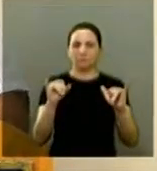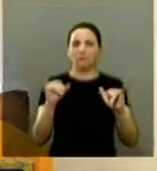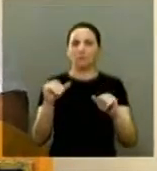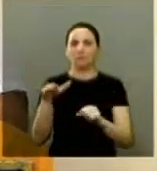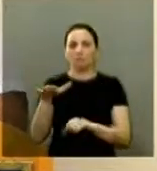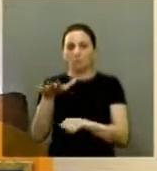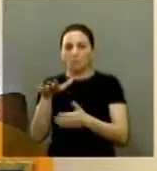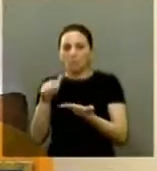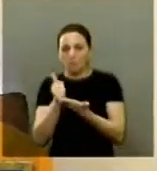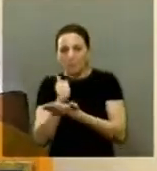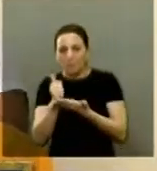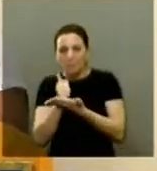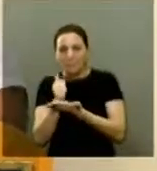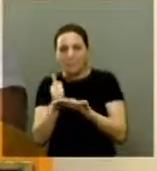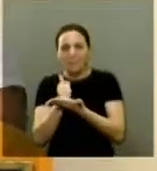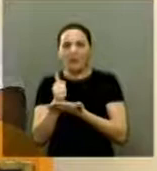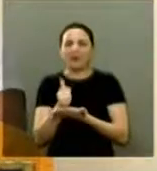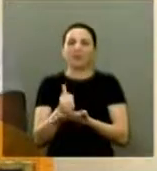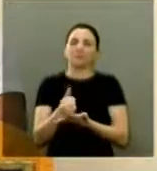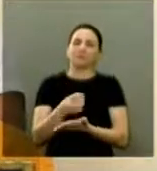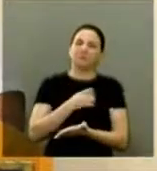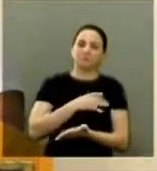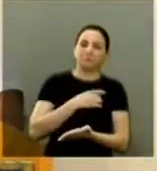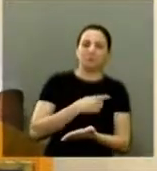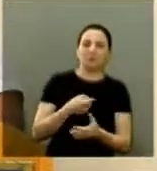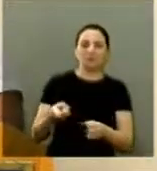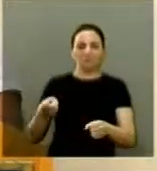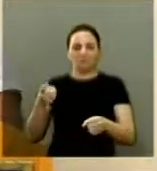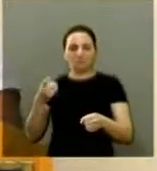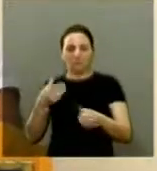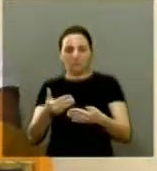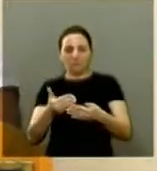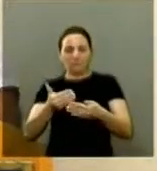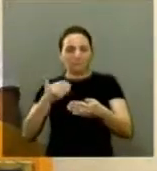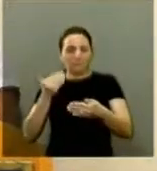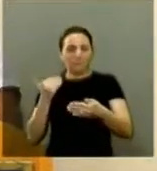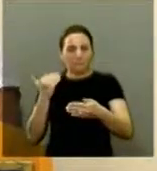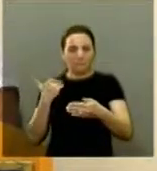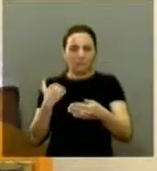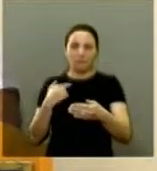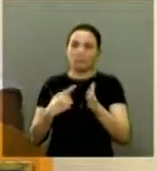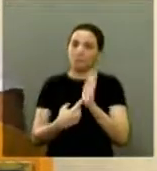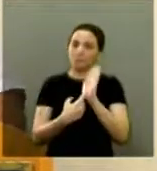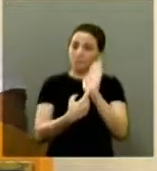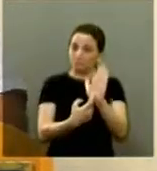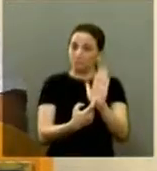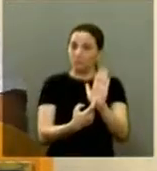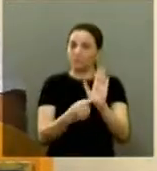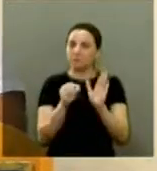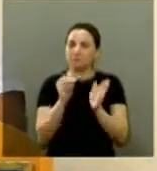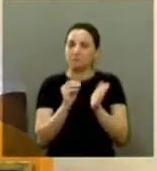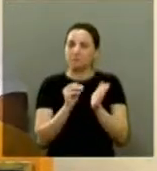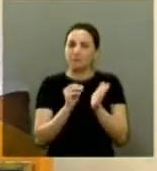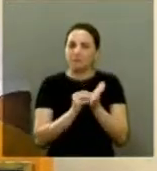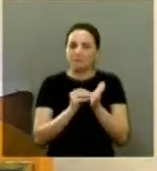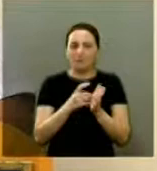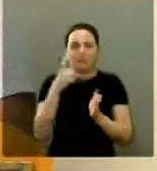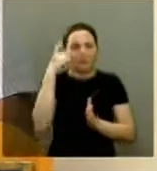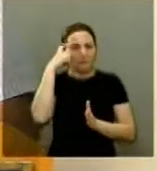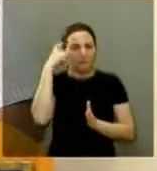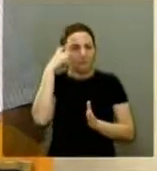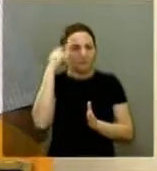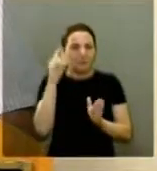medo de retrocesso disse daquilo isso mostra a falta de ideias e a falta